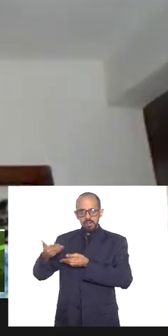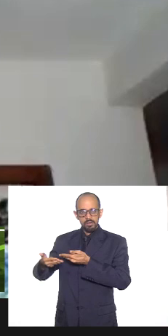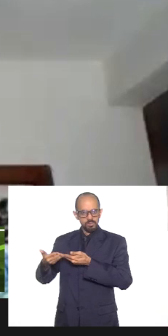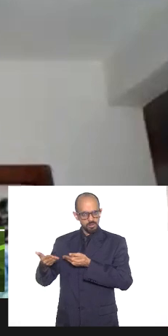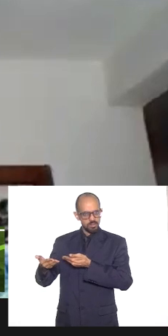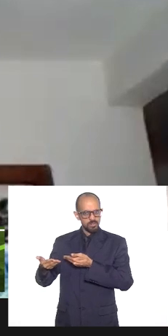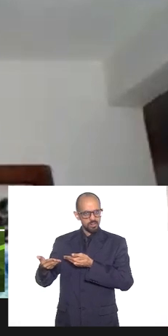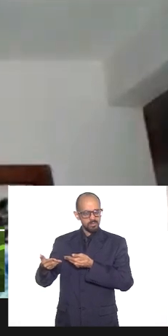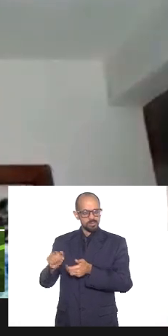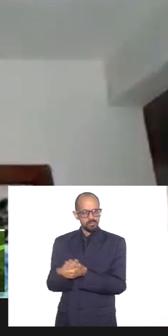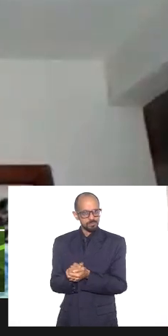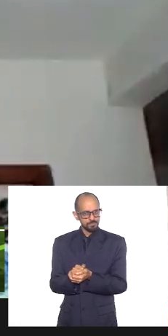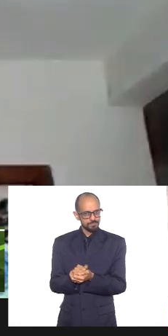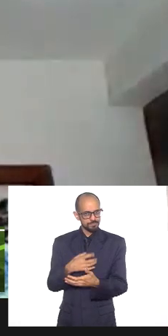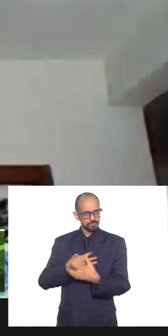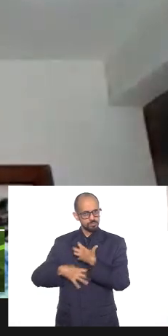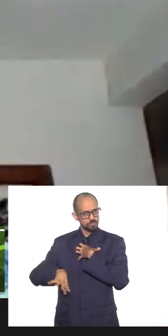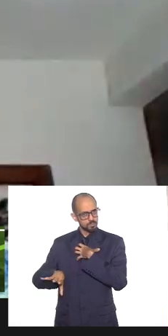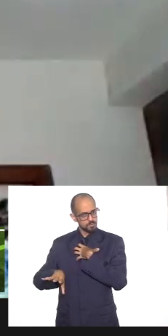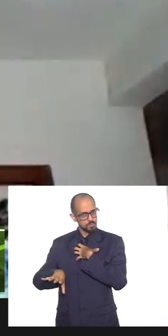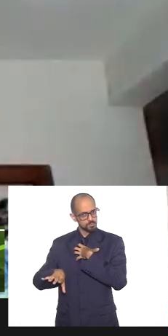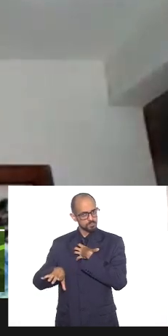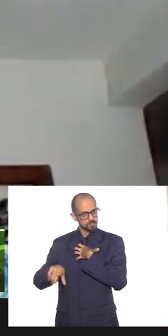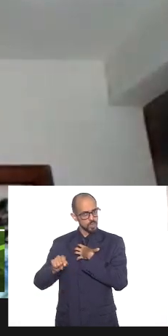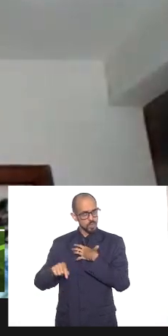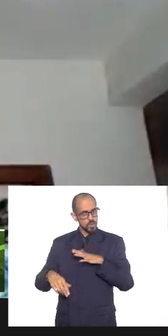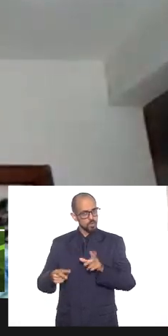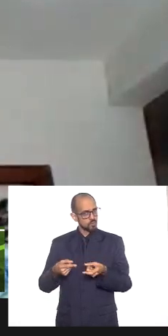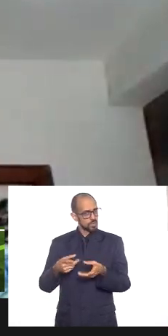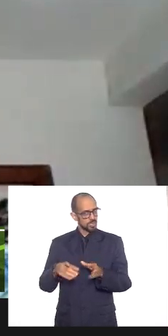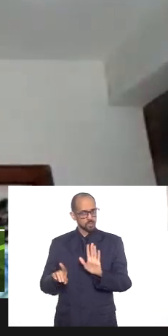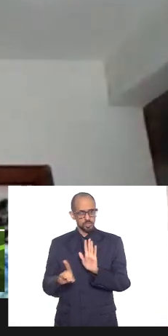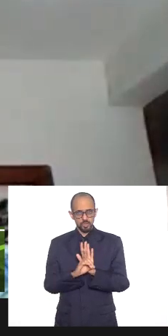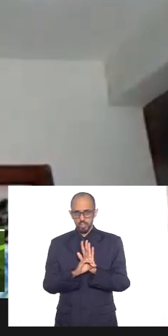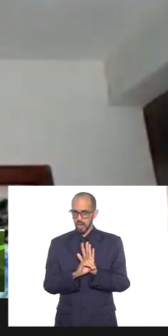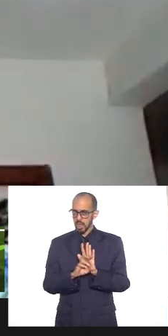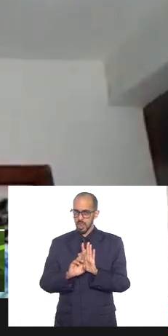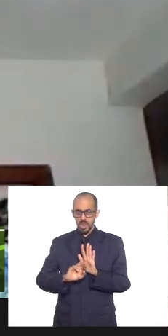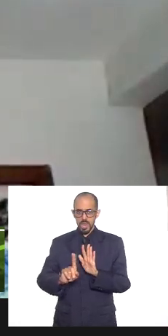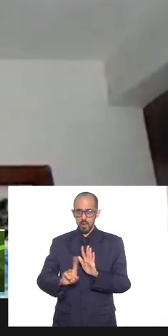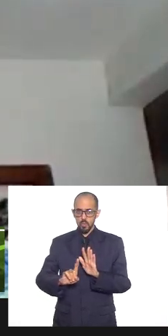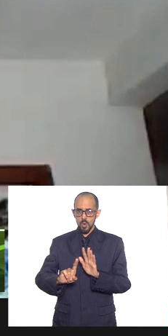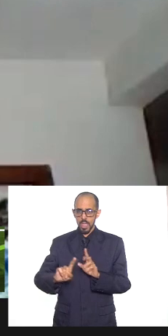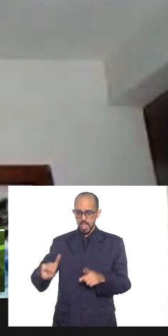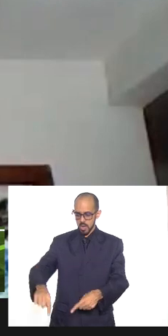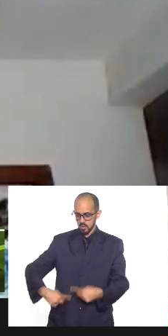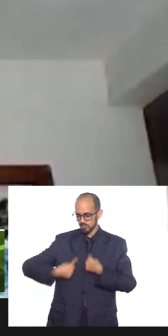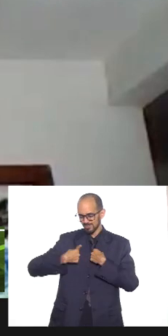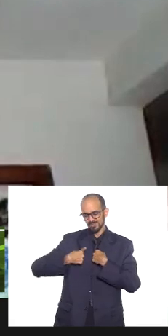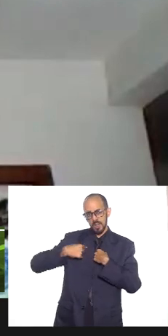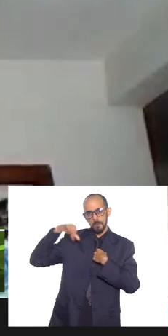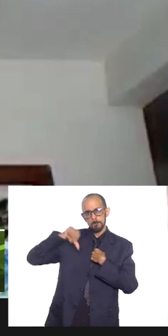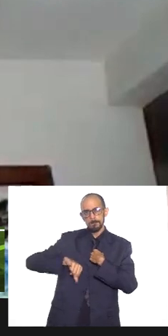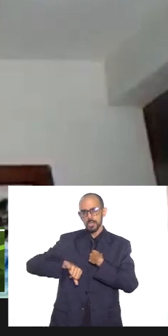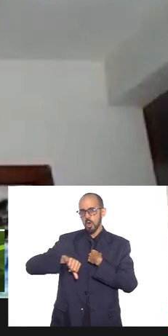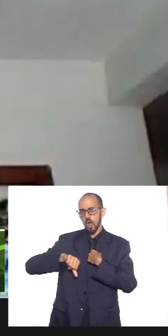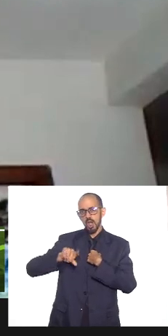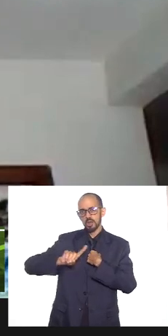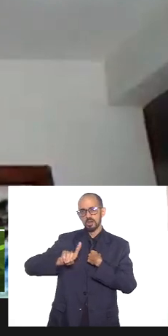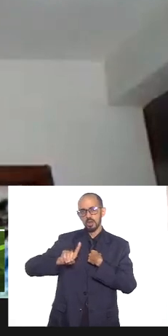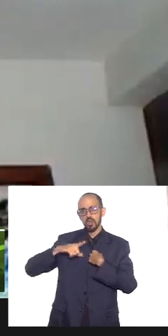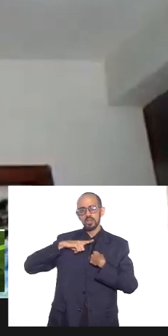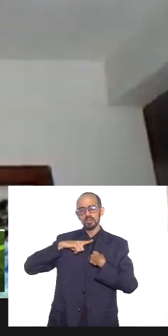o tráfico não é o nosso grande algoz há uma estrutura maior só por trás da criação